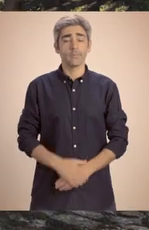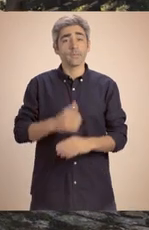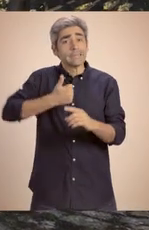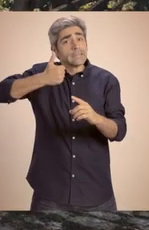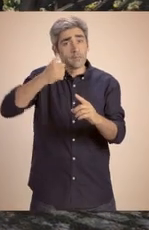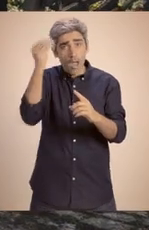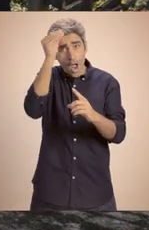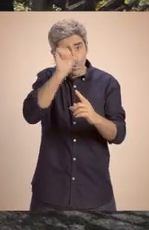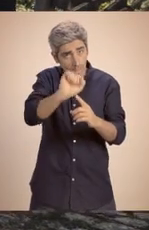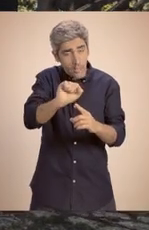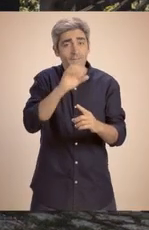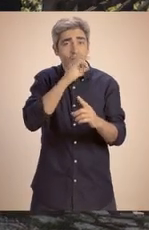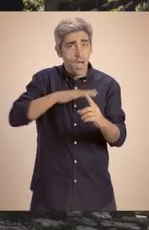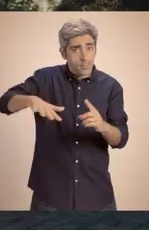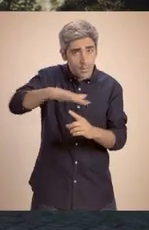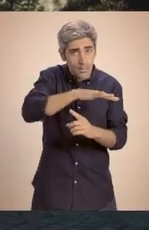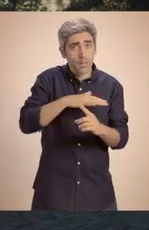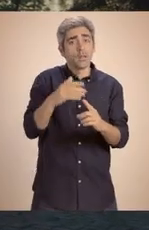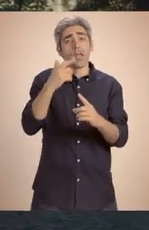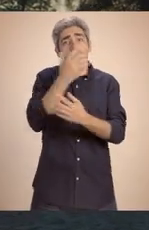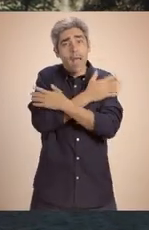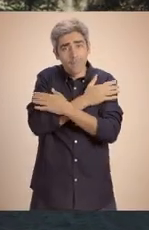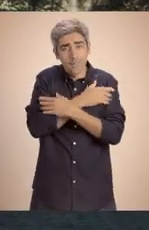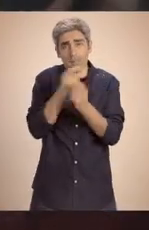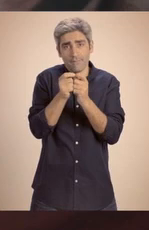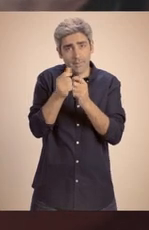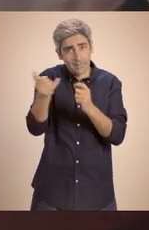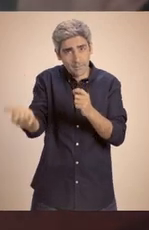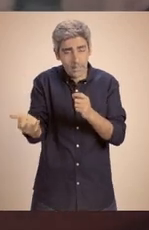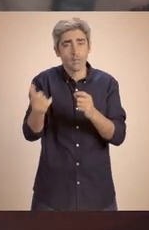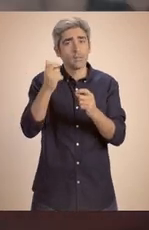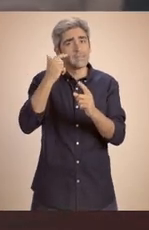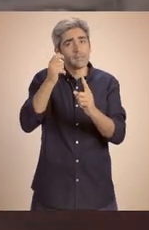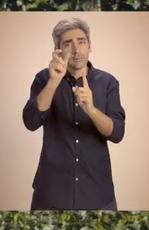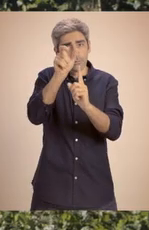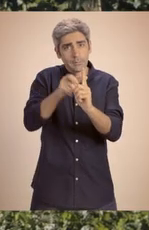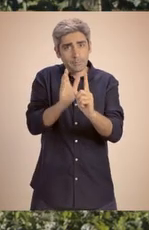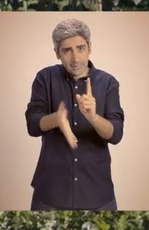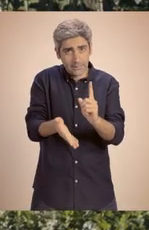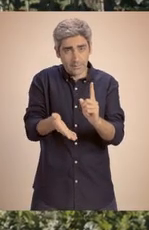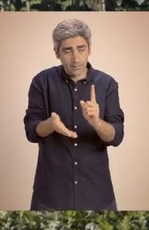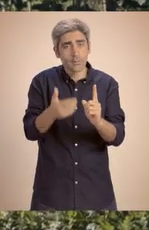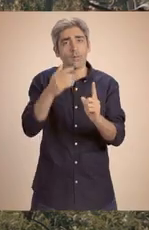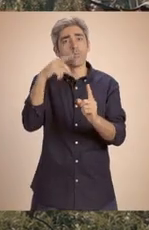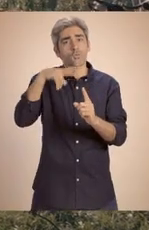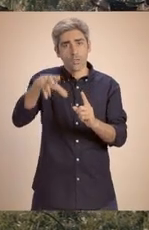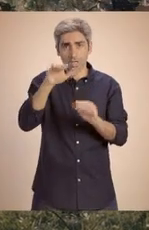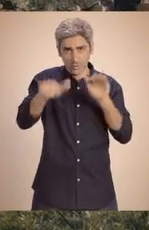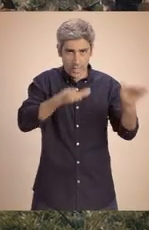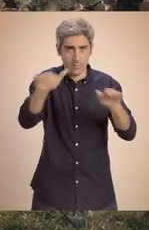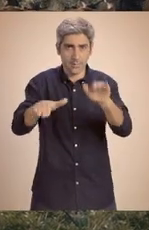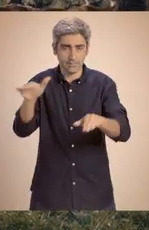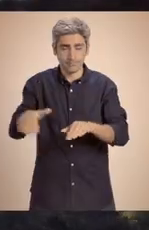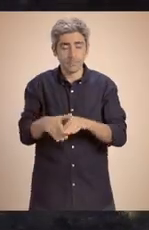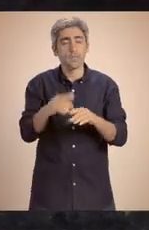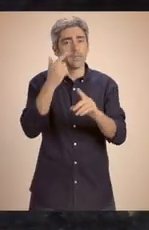Pela sua aldeia, pela sua família, pelos seus amigos e vizinhos, por quem conta consigo. Portugal Chama.